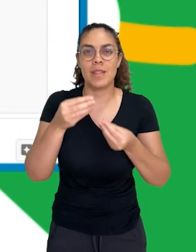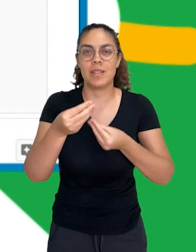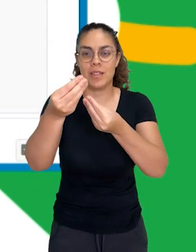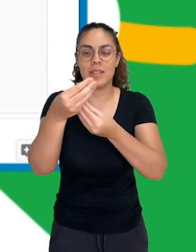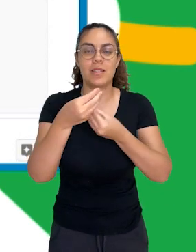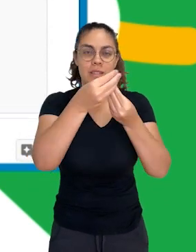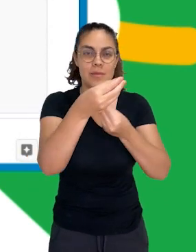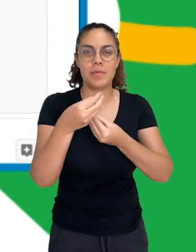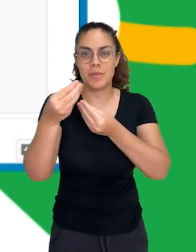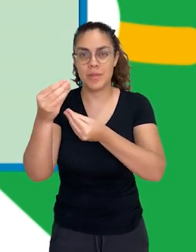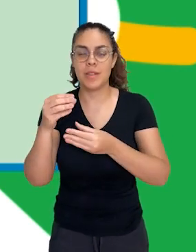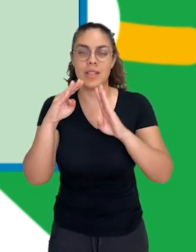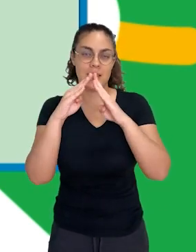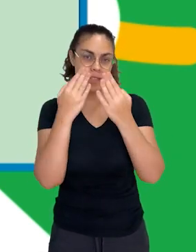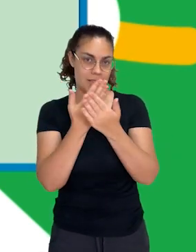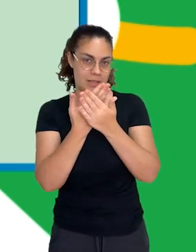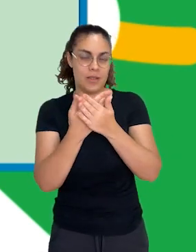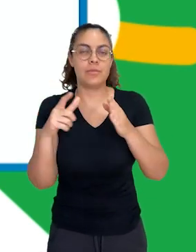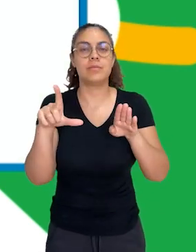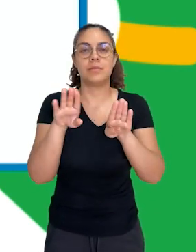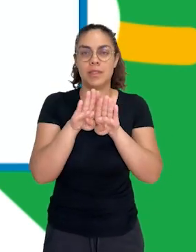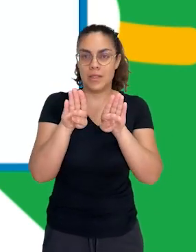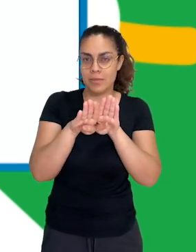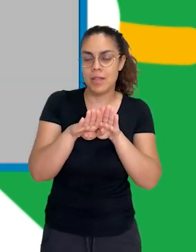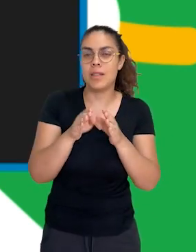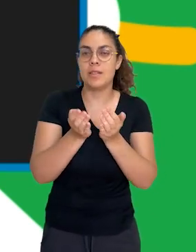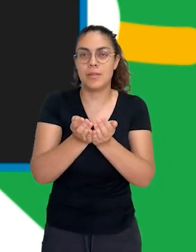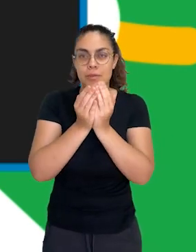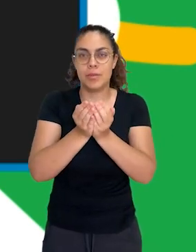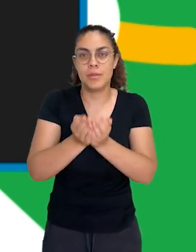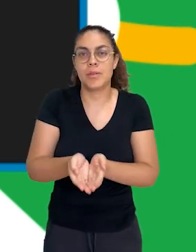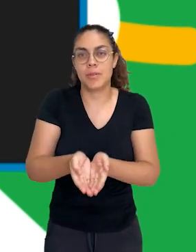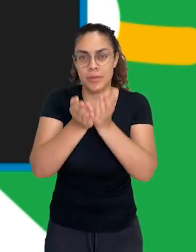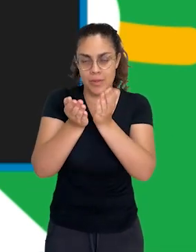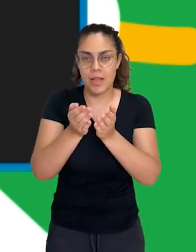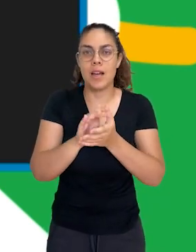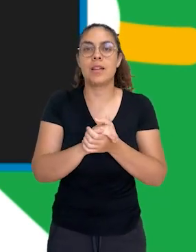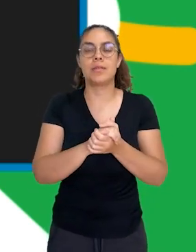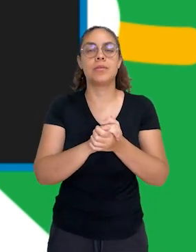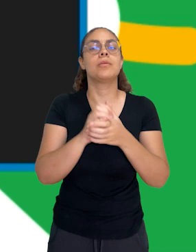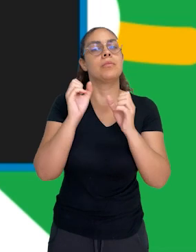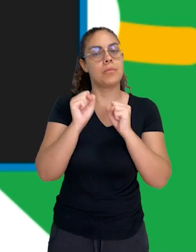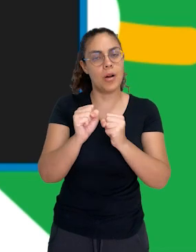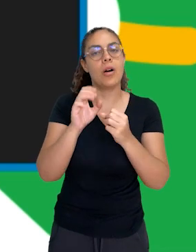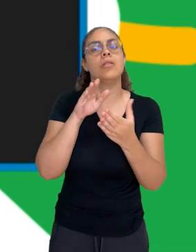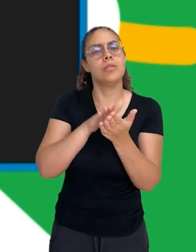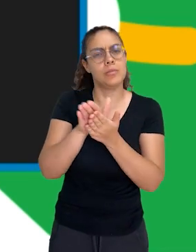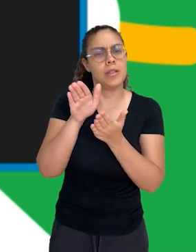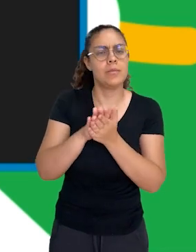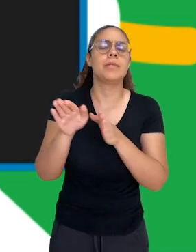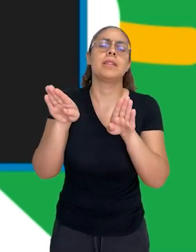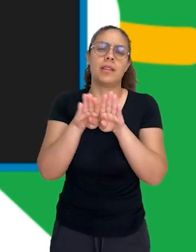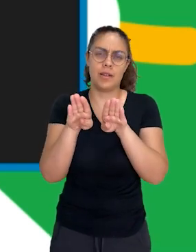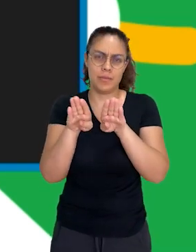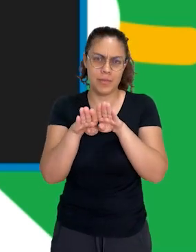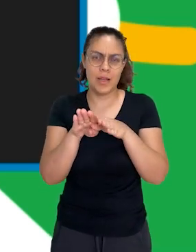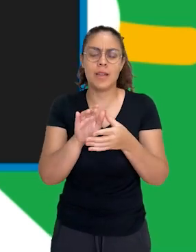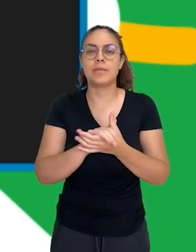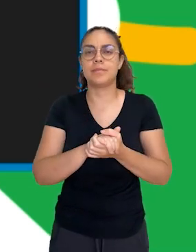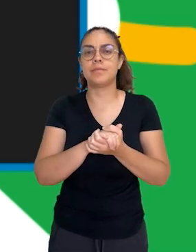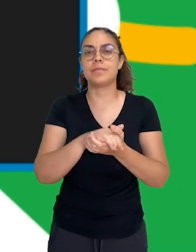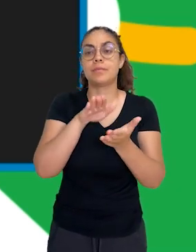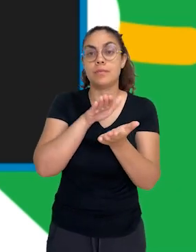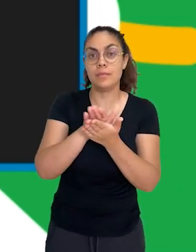e distribuir aí na sua sala de aula. Temos aqui também os dados e as peças para que possam ser impressos, né? A gente sugere que